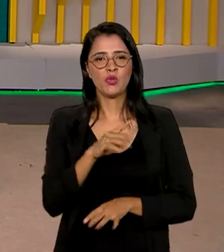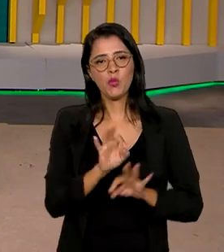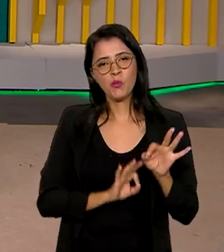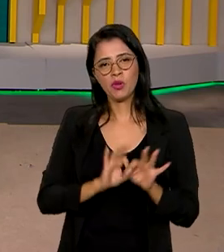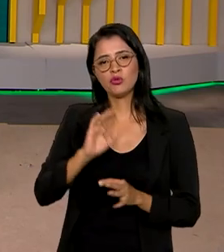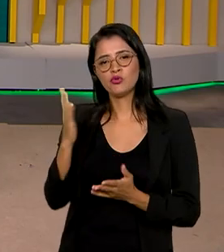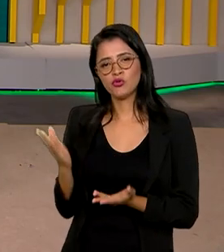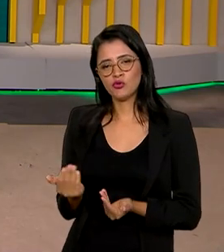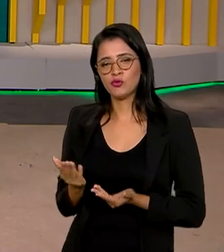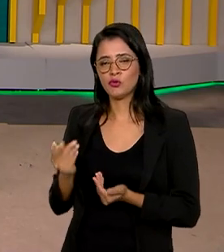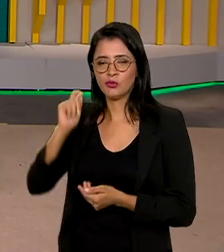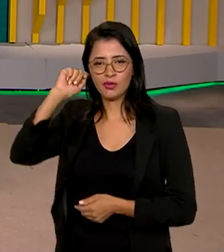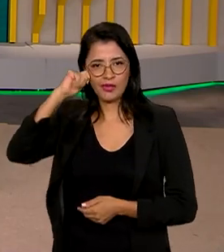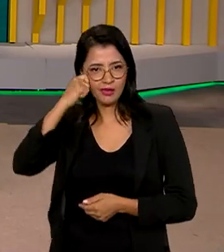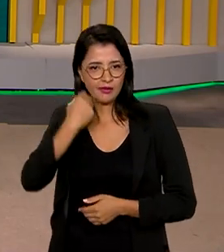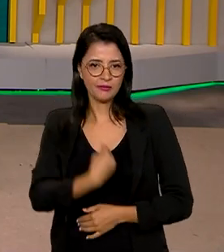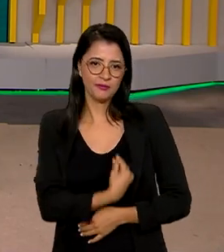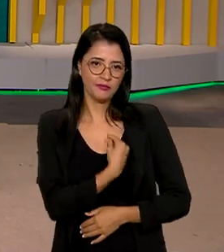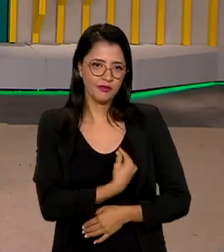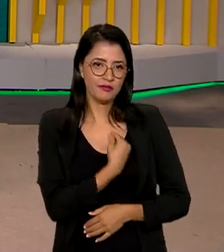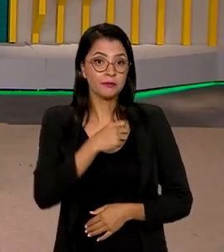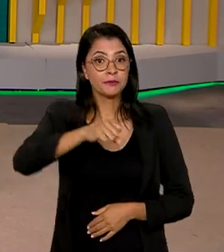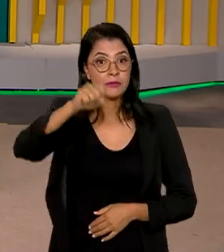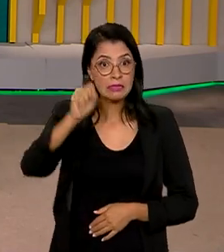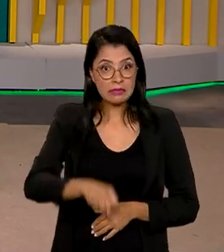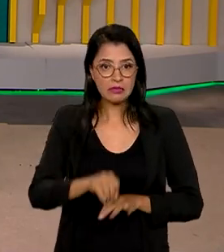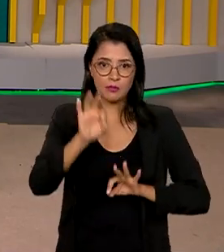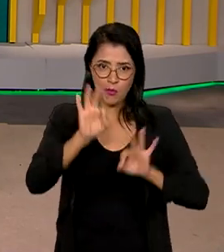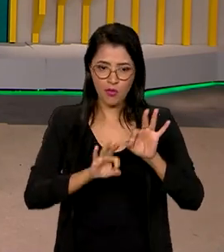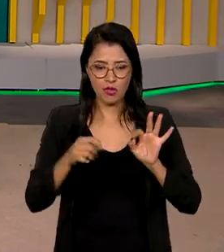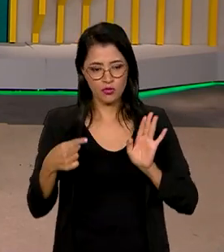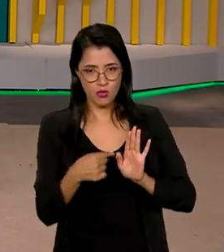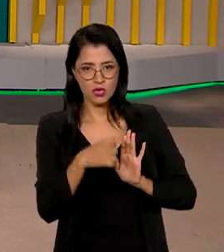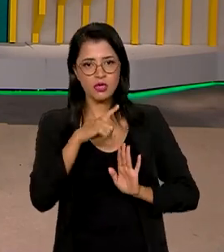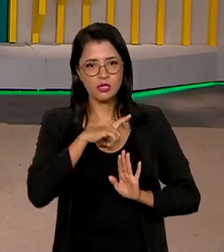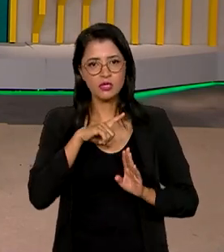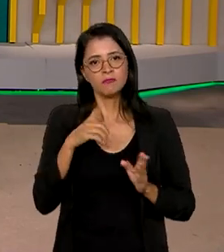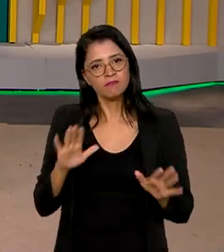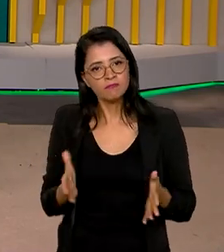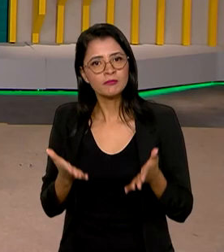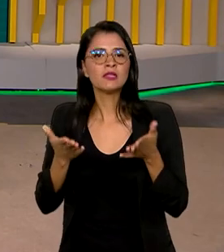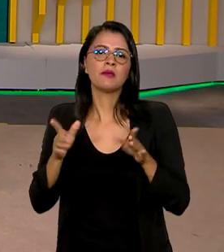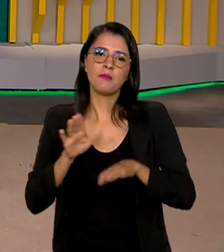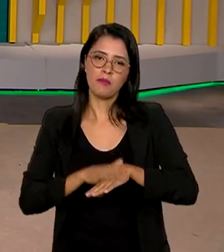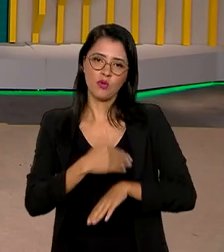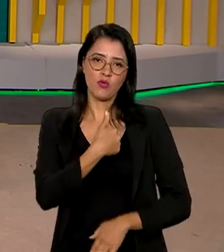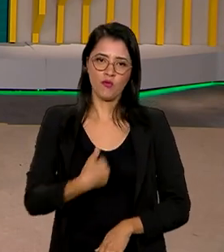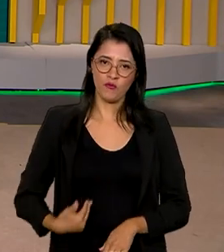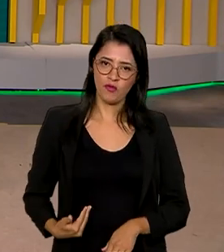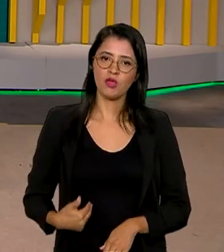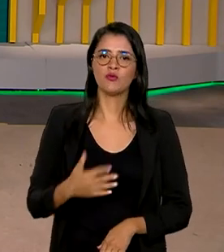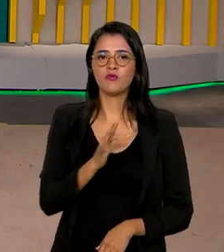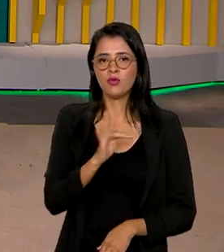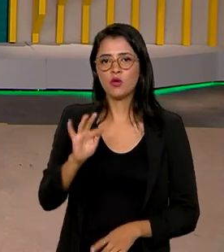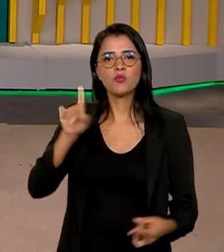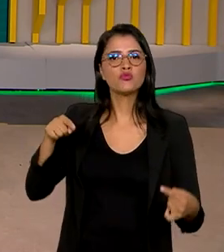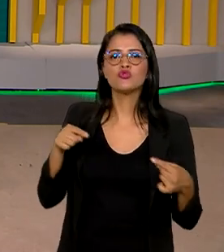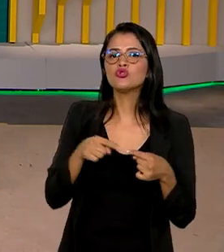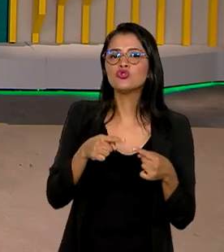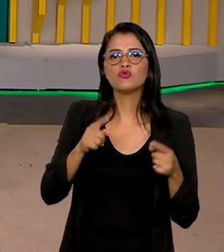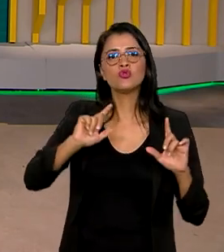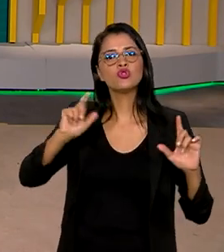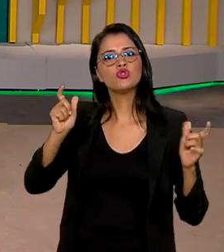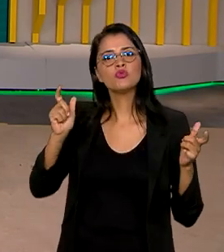Juventude Negra Viva. Sim, e esse plano, Ana, promovido e incentivado pelo governo federal, tem o objetivo de